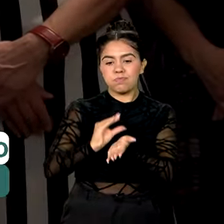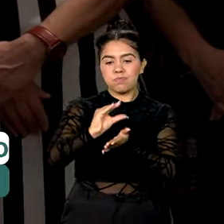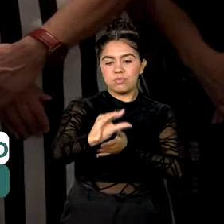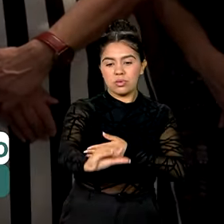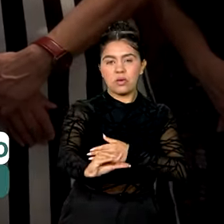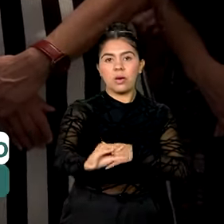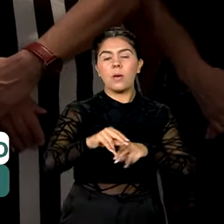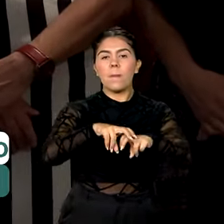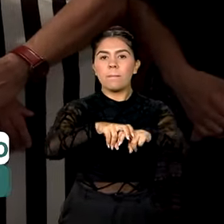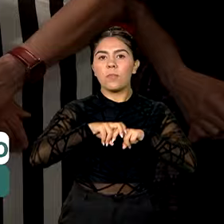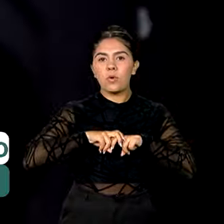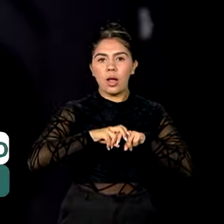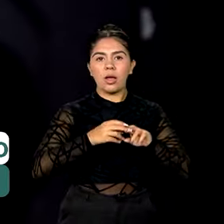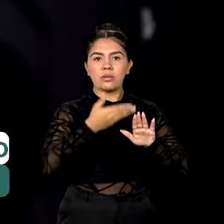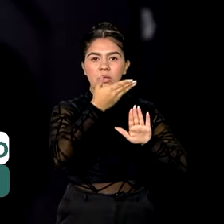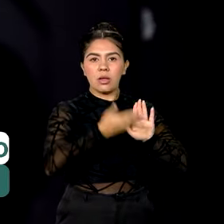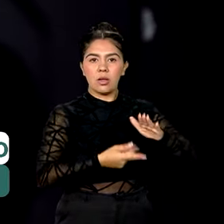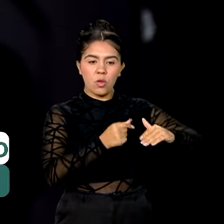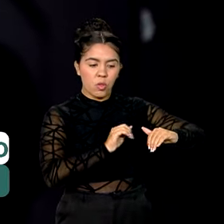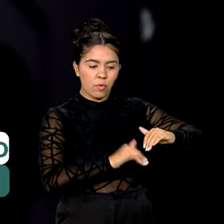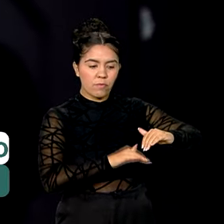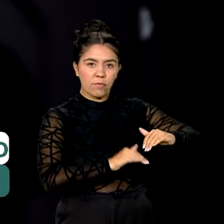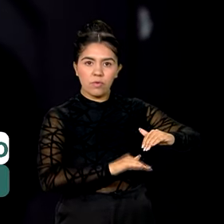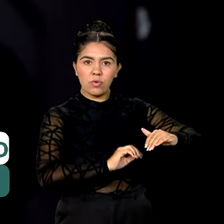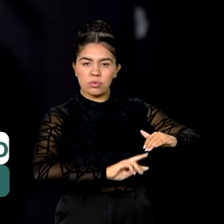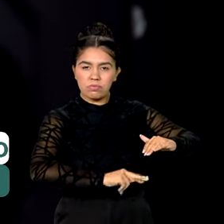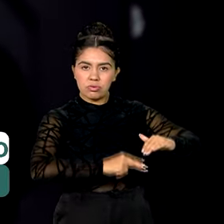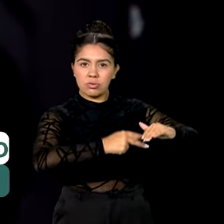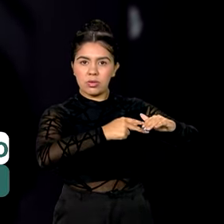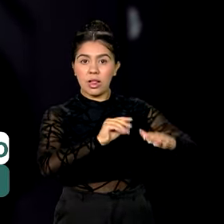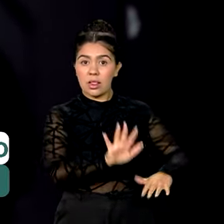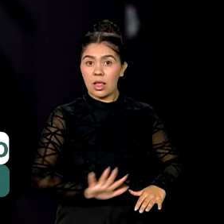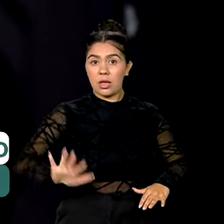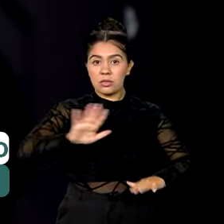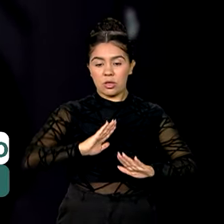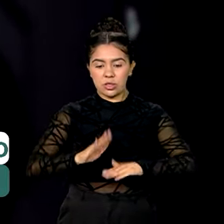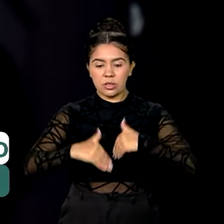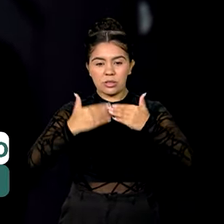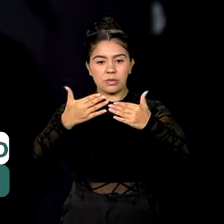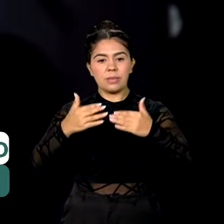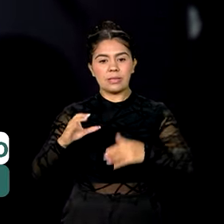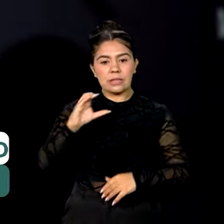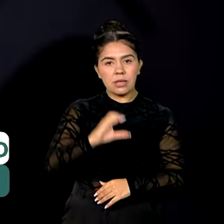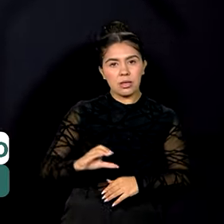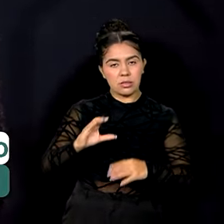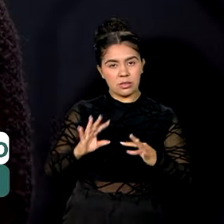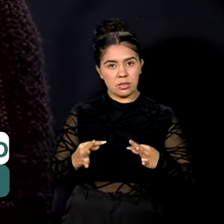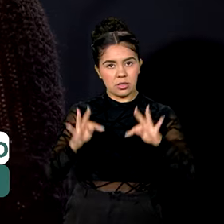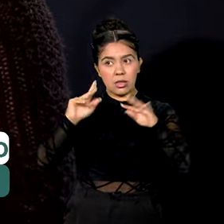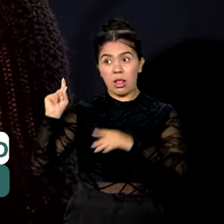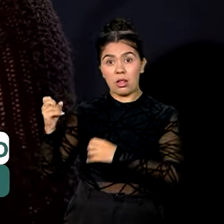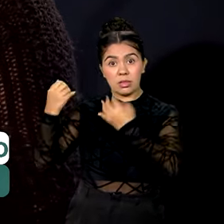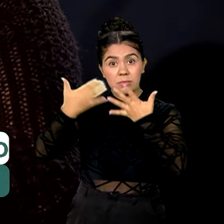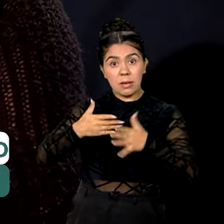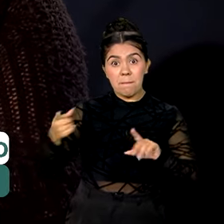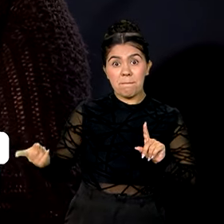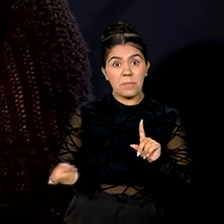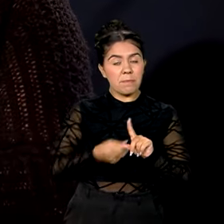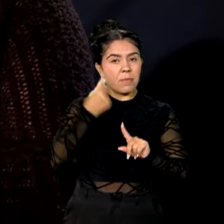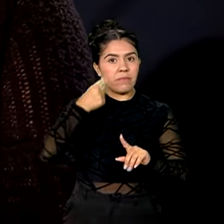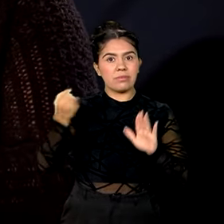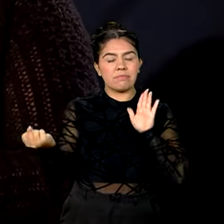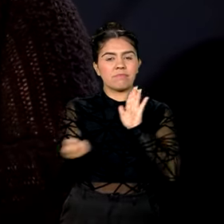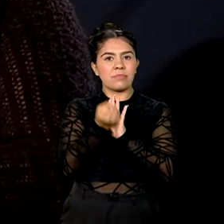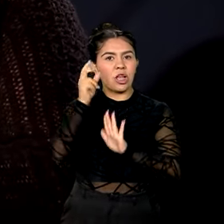por meio do Fundo Nacional de Desenvolvimento Científico e Tecnológico. É a primeira vez no Brasil que